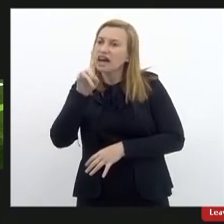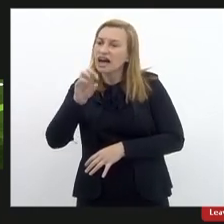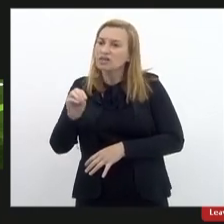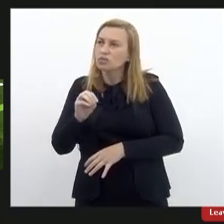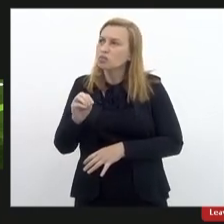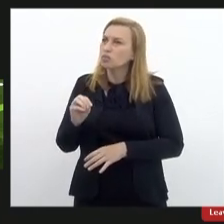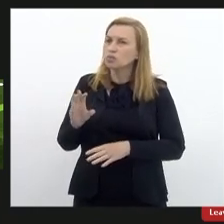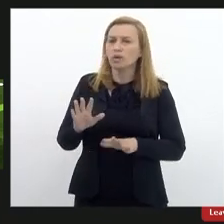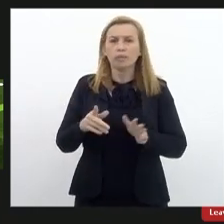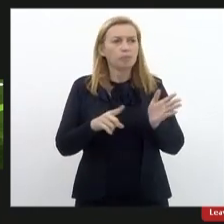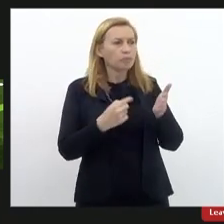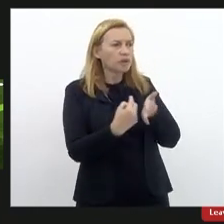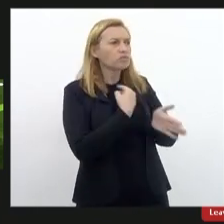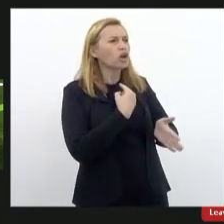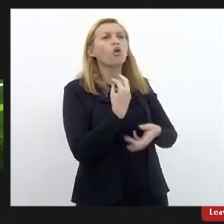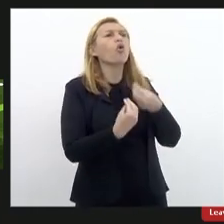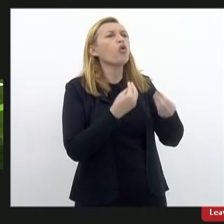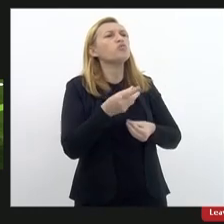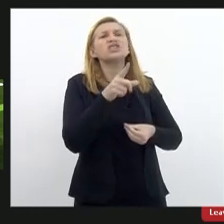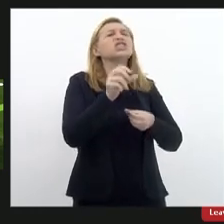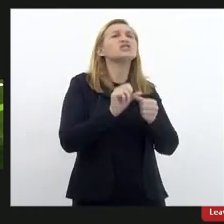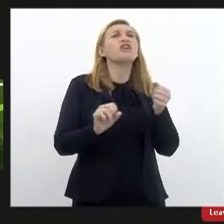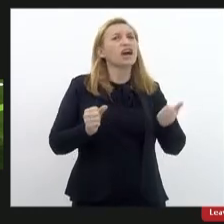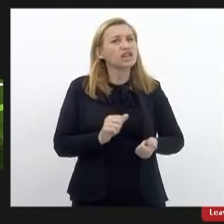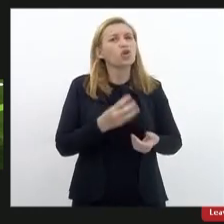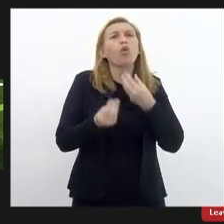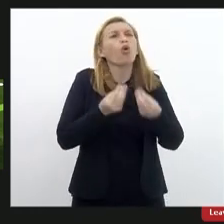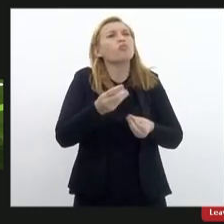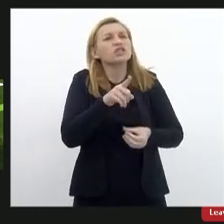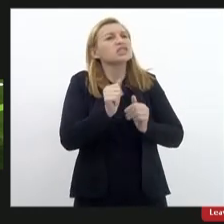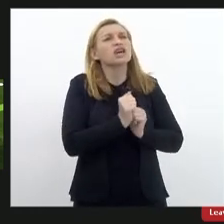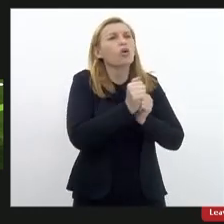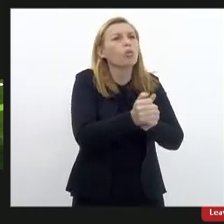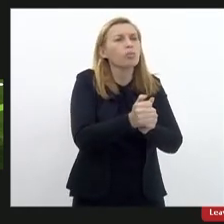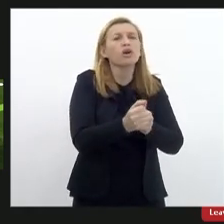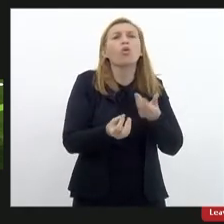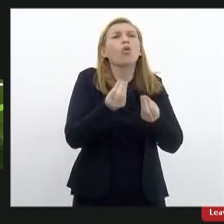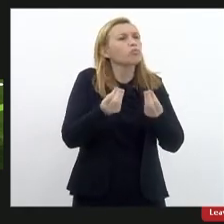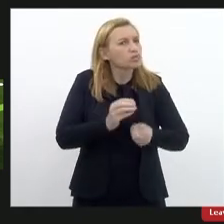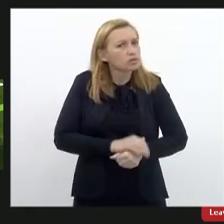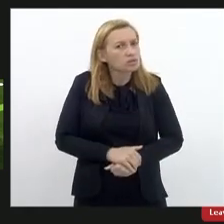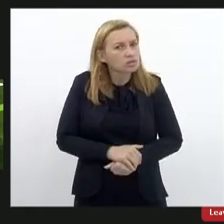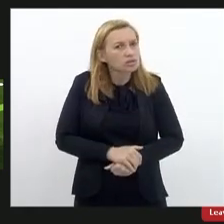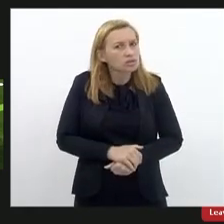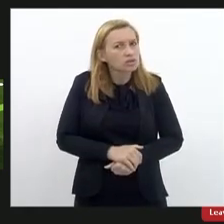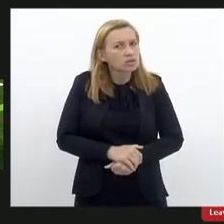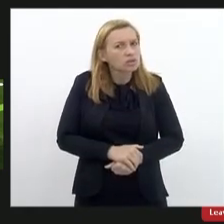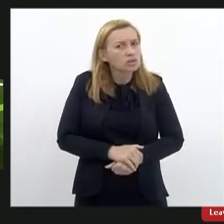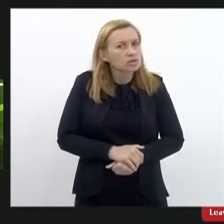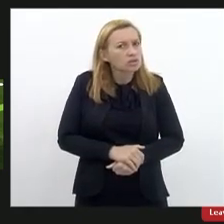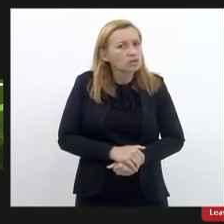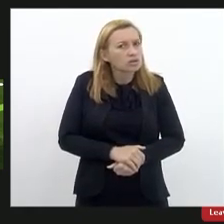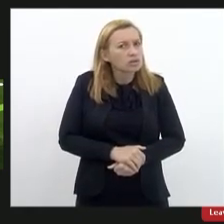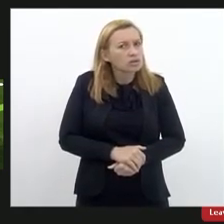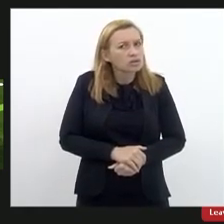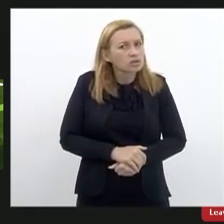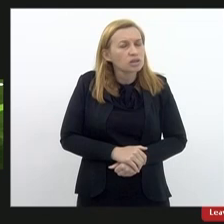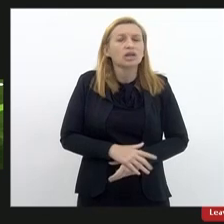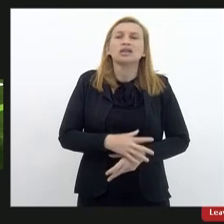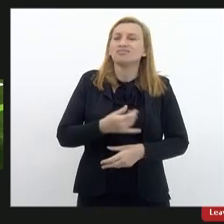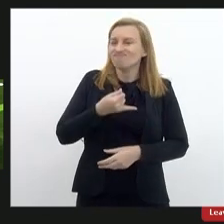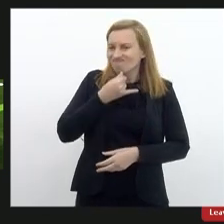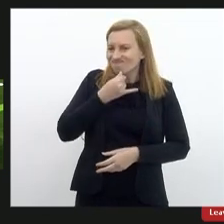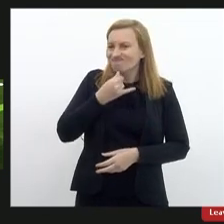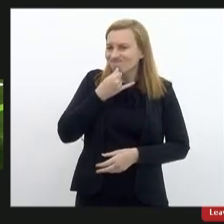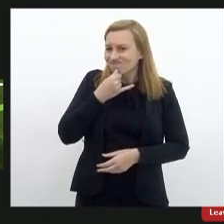que vocês fazem? Como que vocês acompanham? Como que se dá isso? E isso é muito